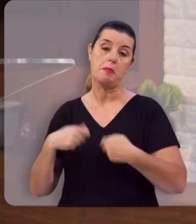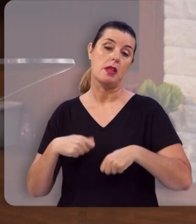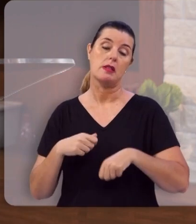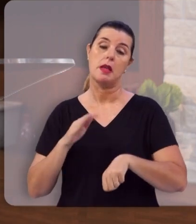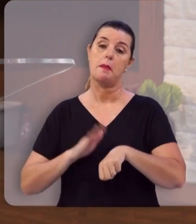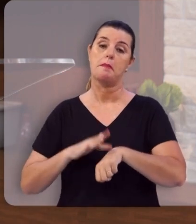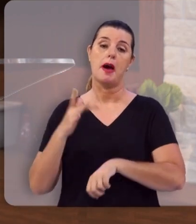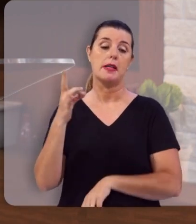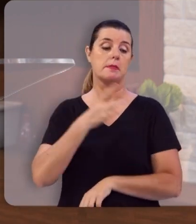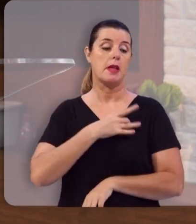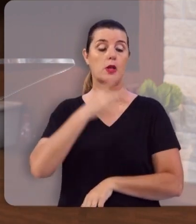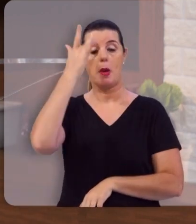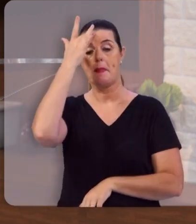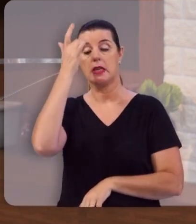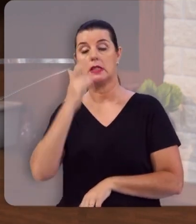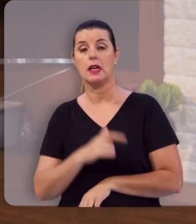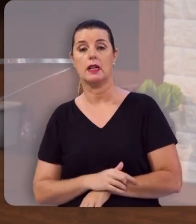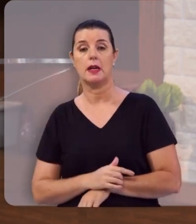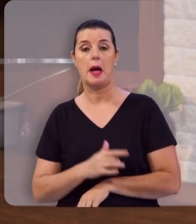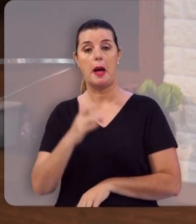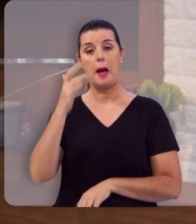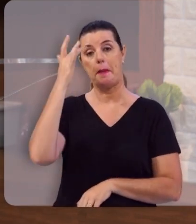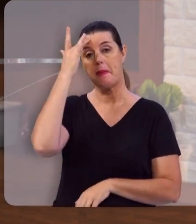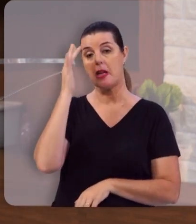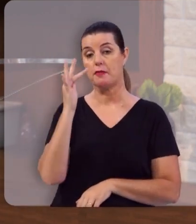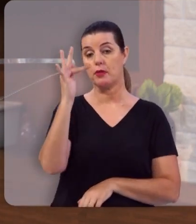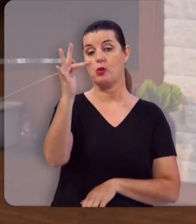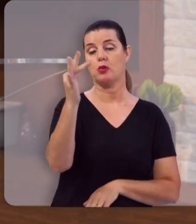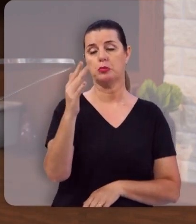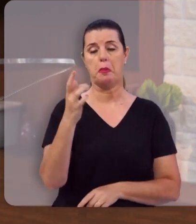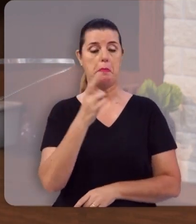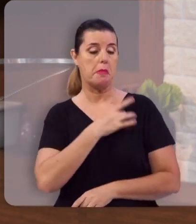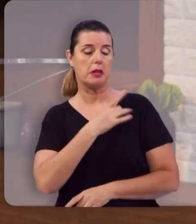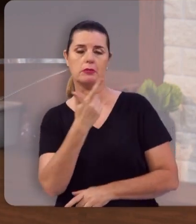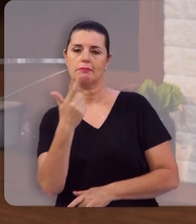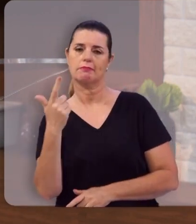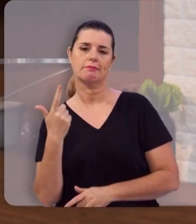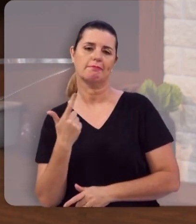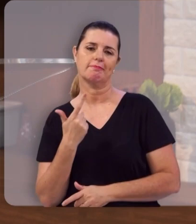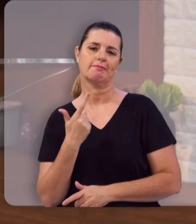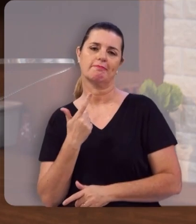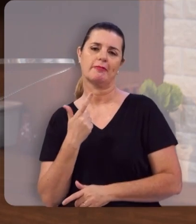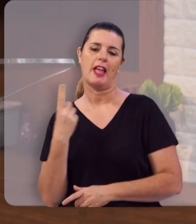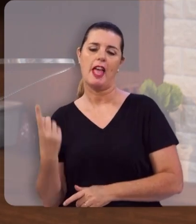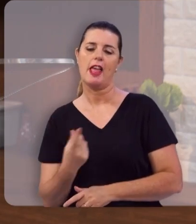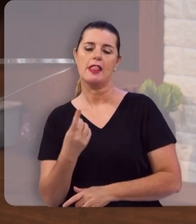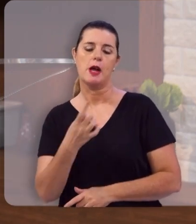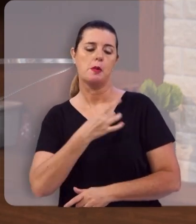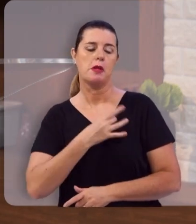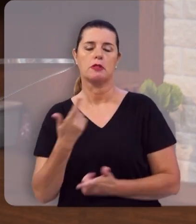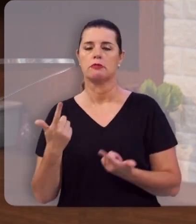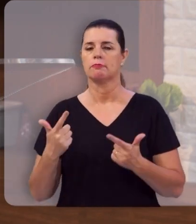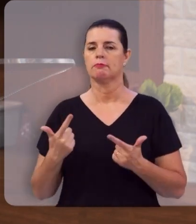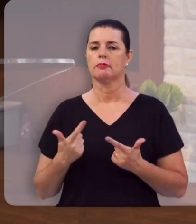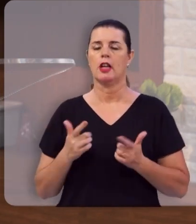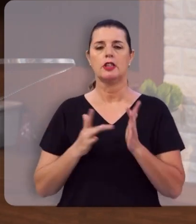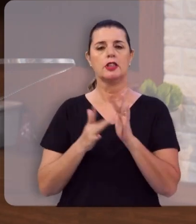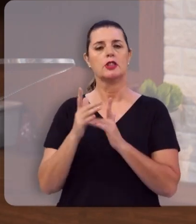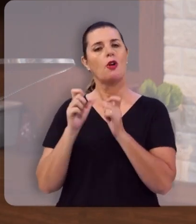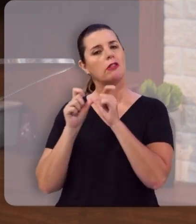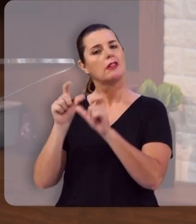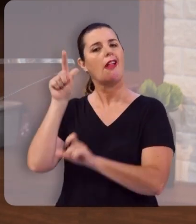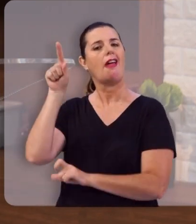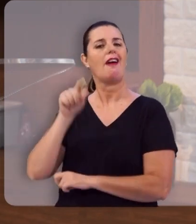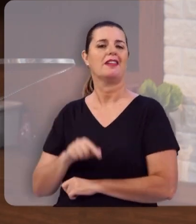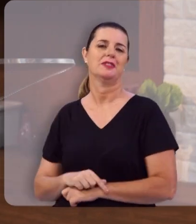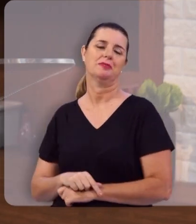ter medo do amanhã. Nós não precisamos ter mais medo do futuro. Nós não precisamos ter medo da eternidade. Jesus está lá.